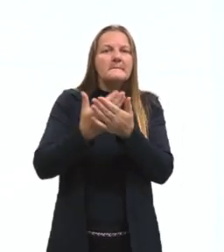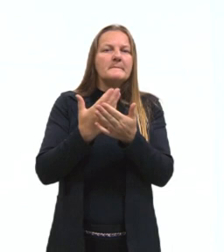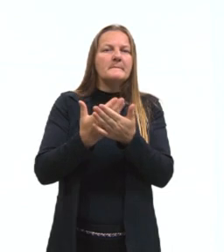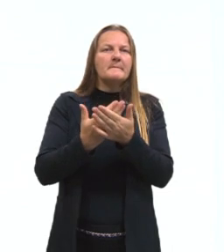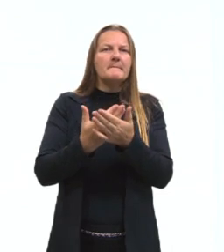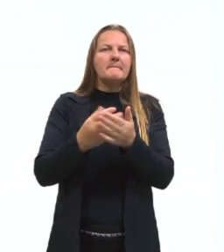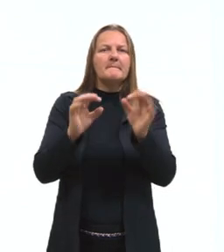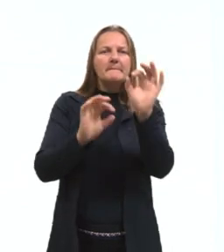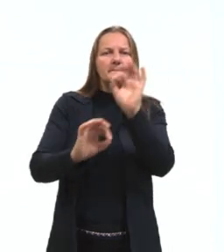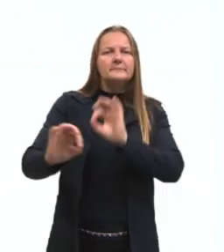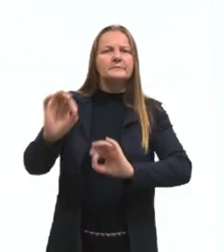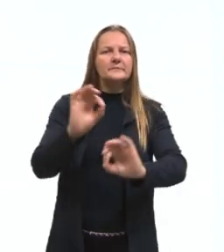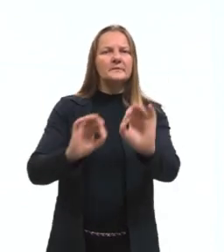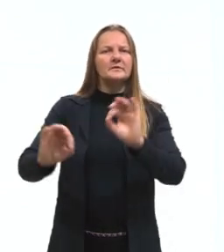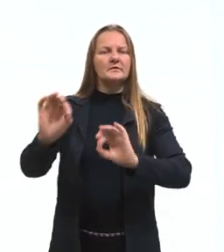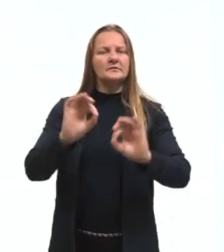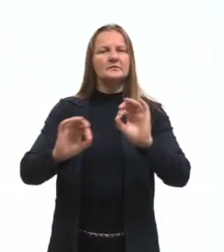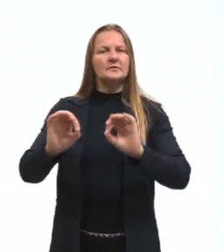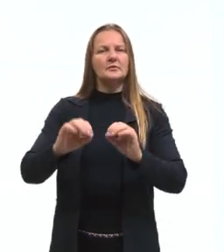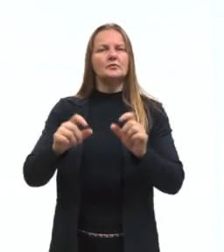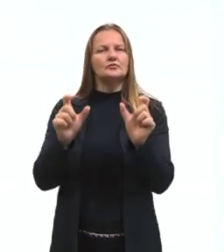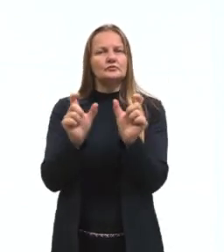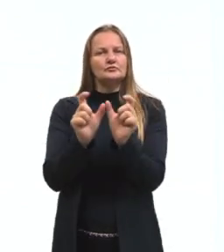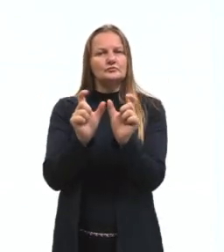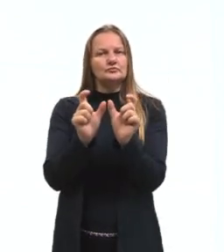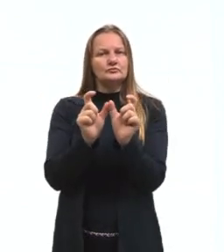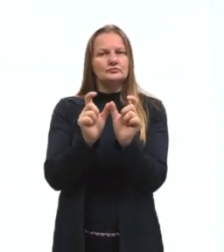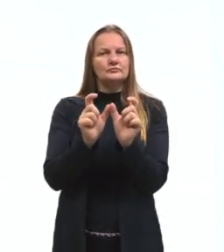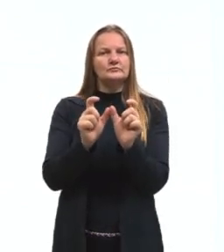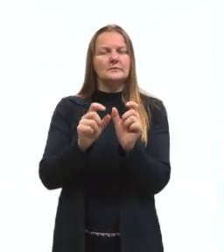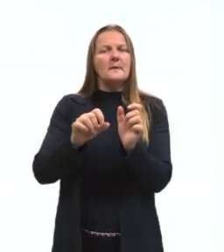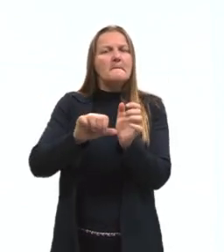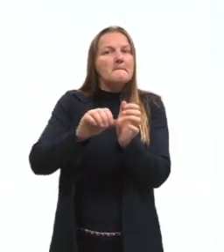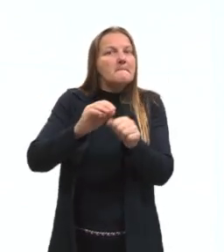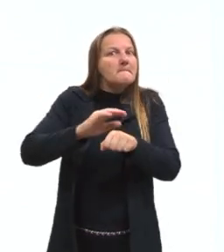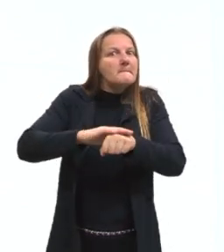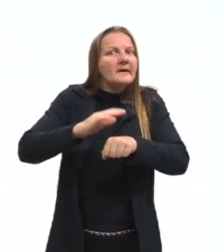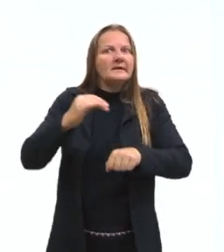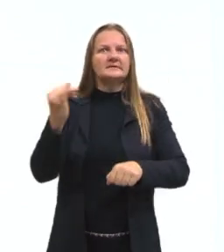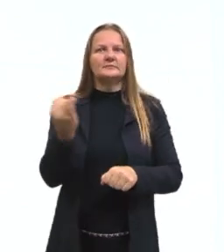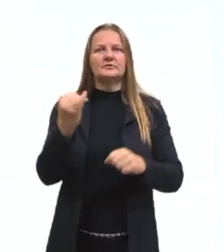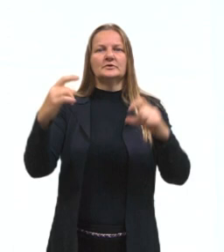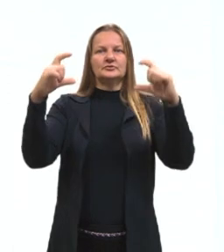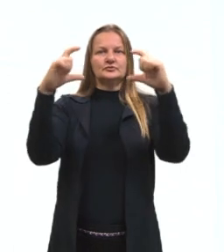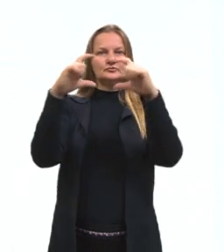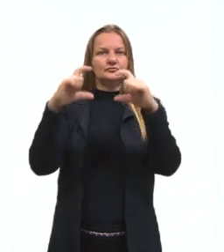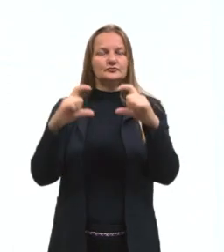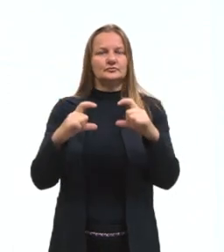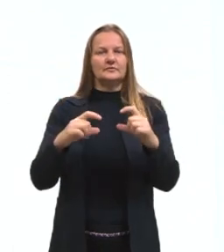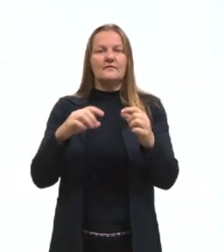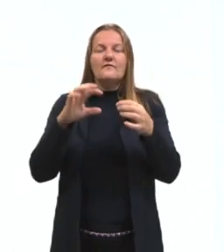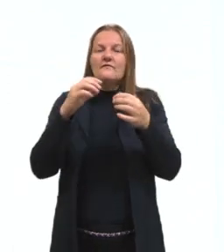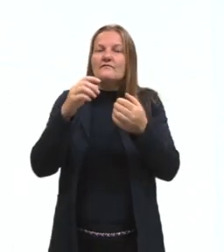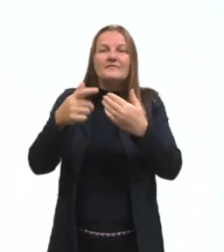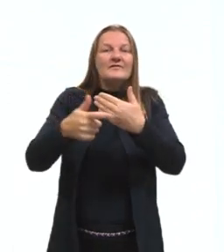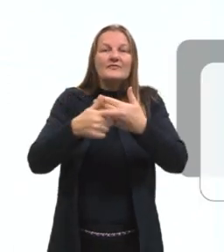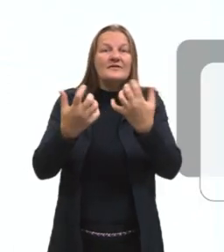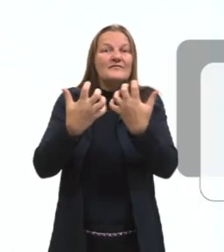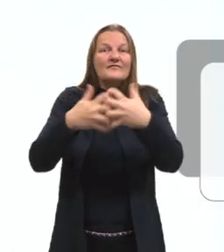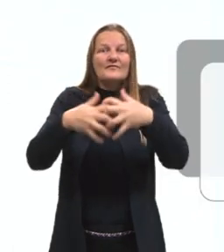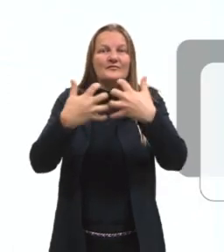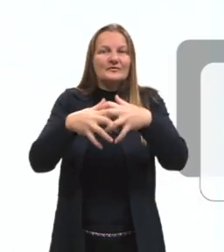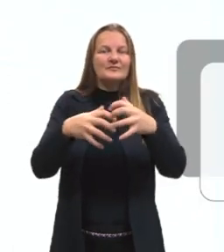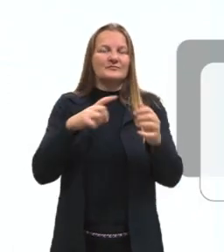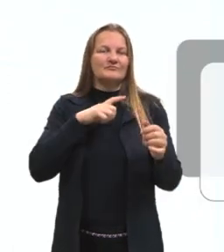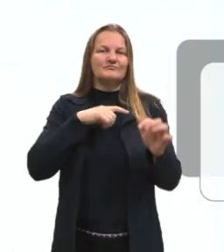sobre essa organização, que são os termos principais da nossa oração, sem os quais a oração não funciona e não existe.